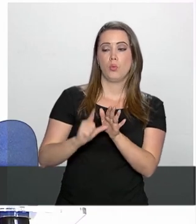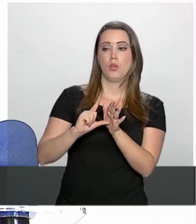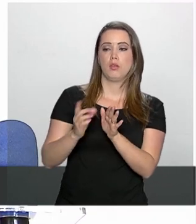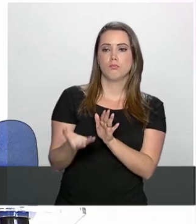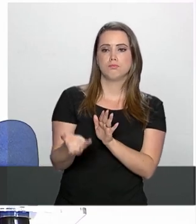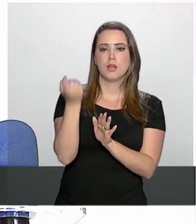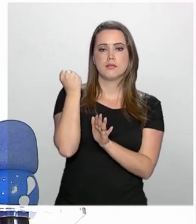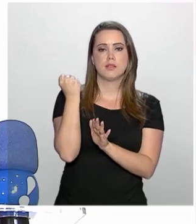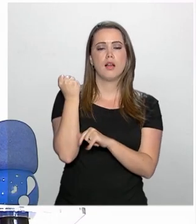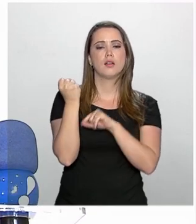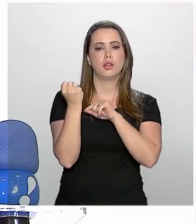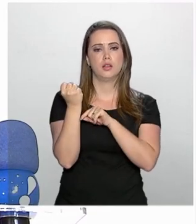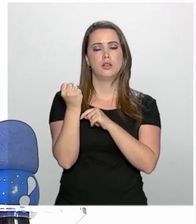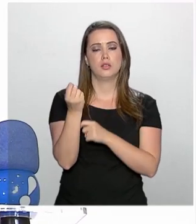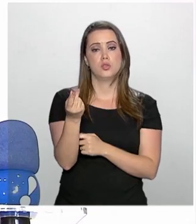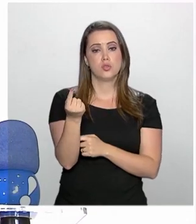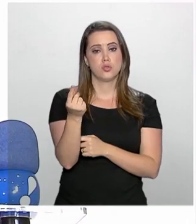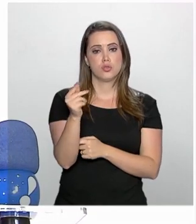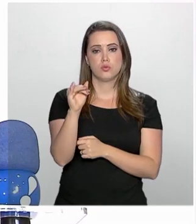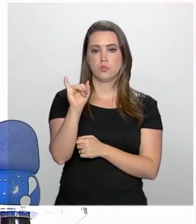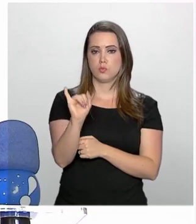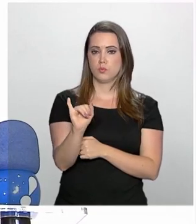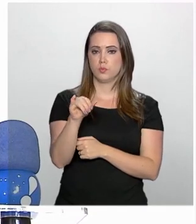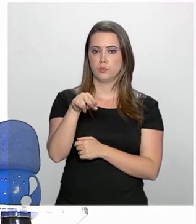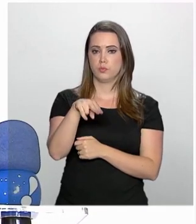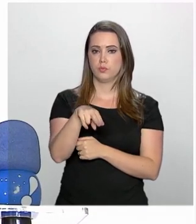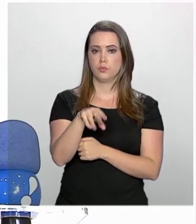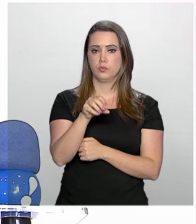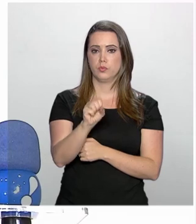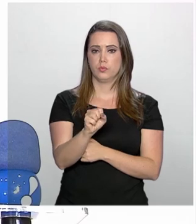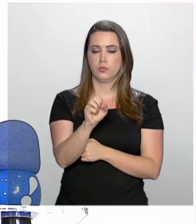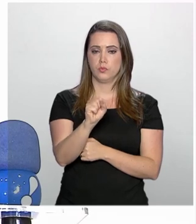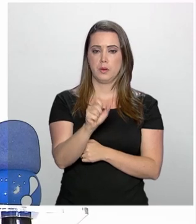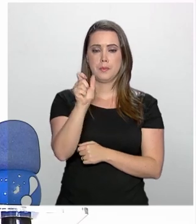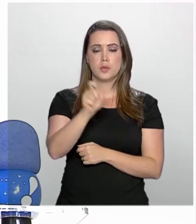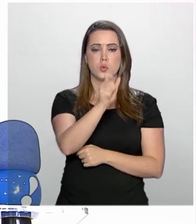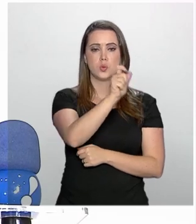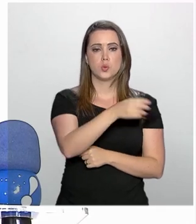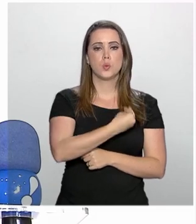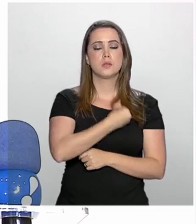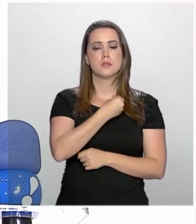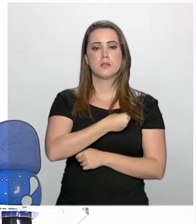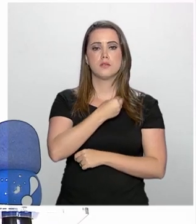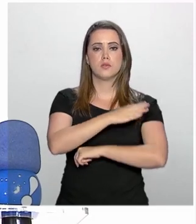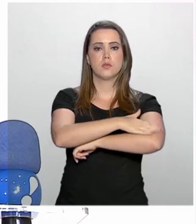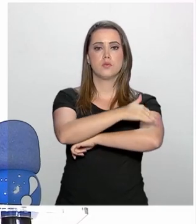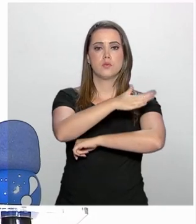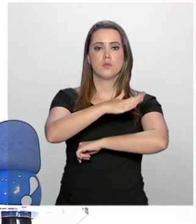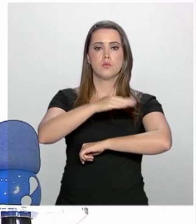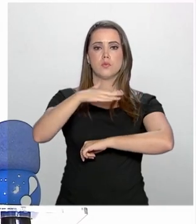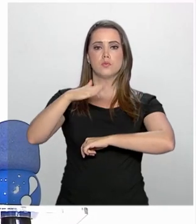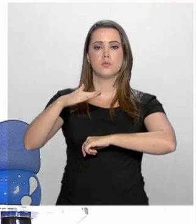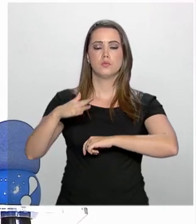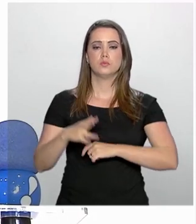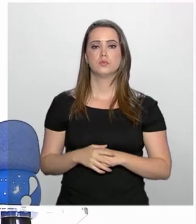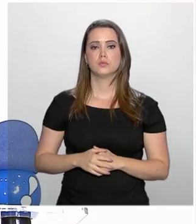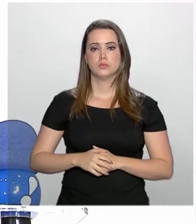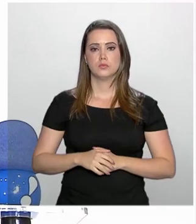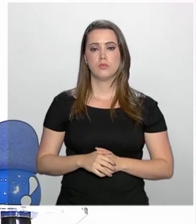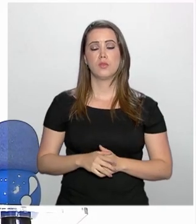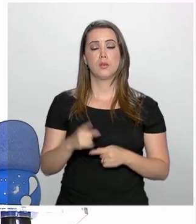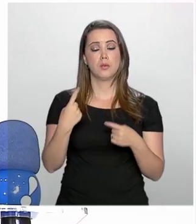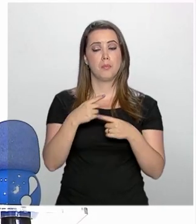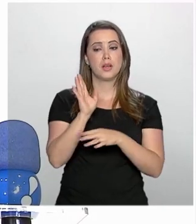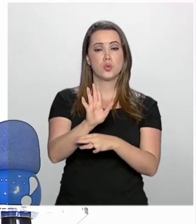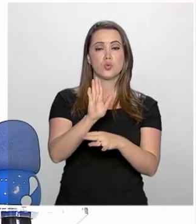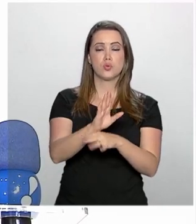pagamento de benefícios do INSS para moradores de Brumadinho. A medida deve